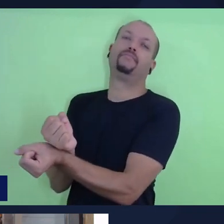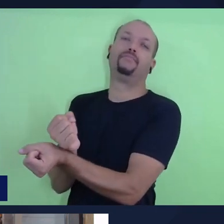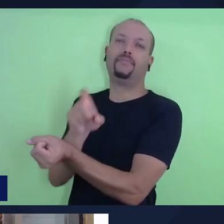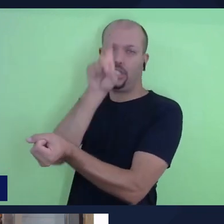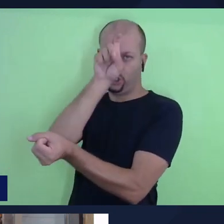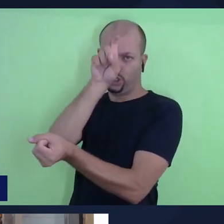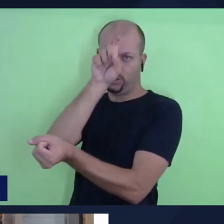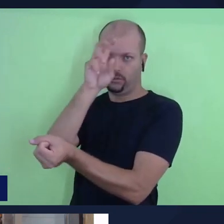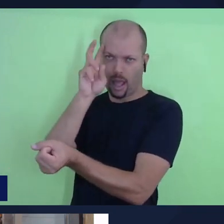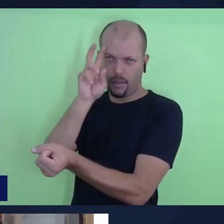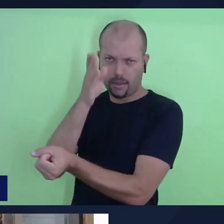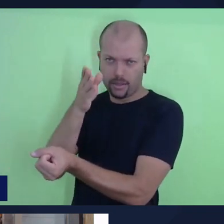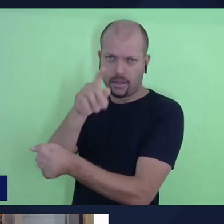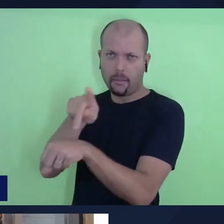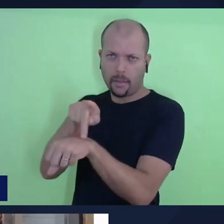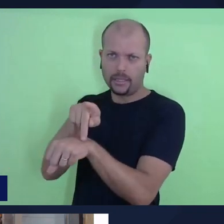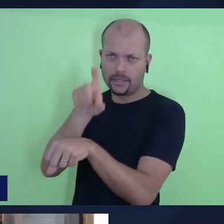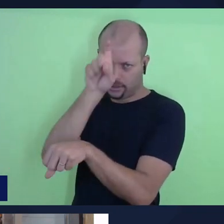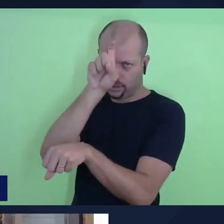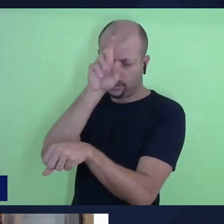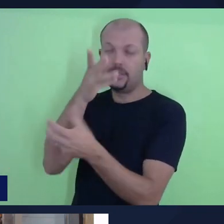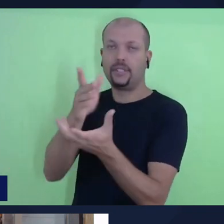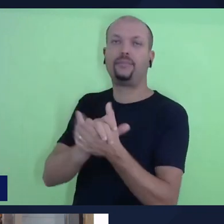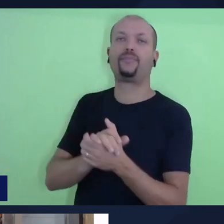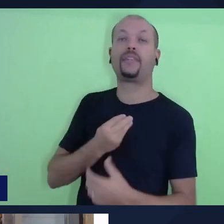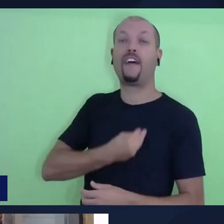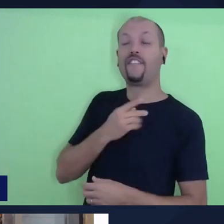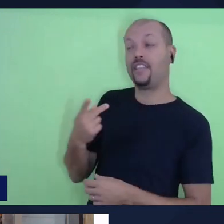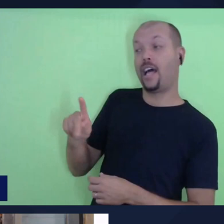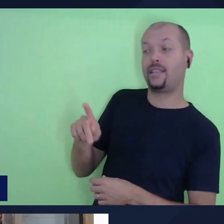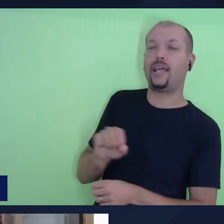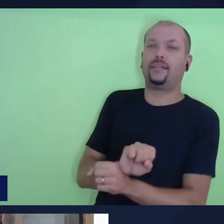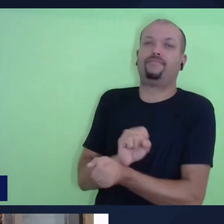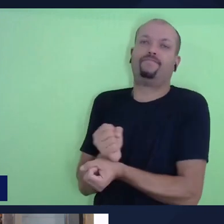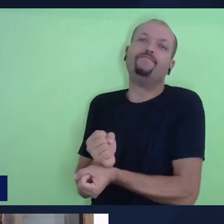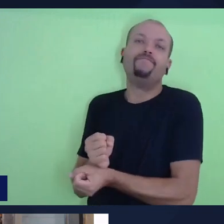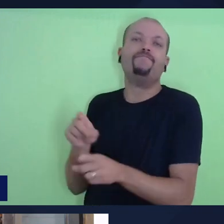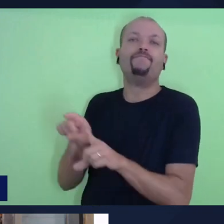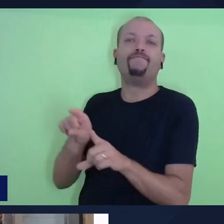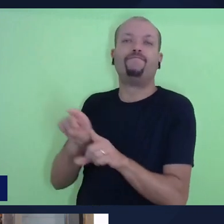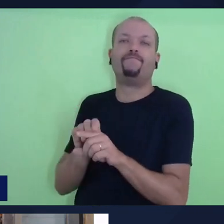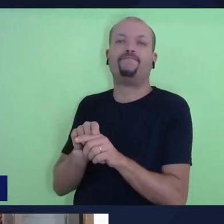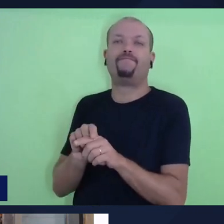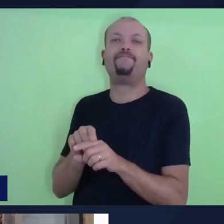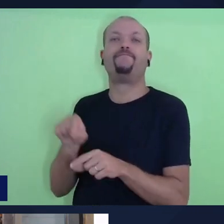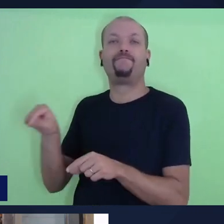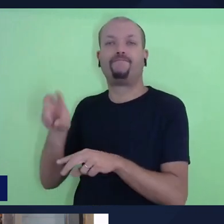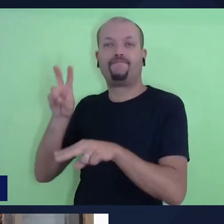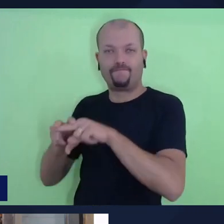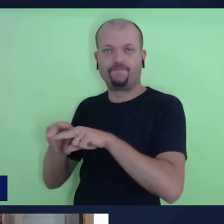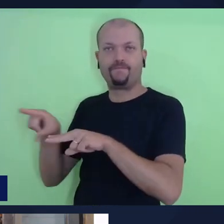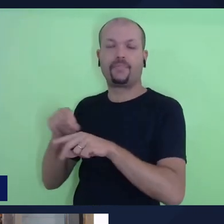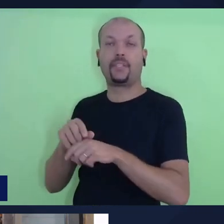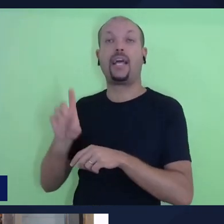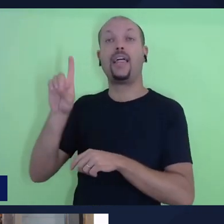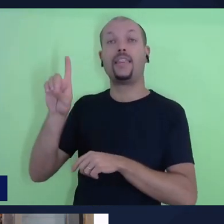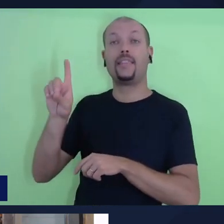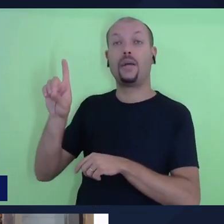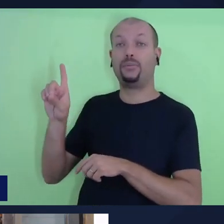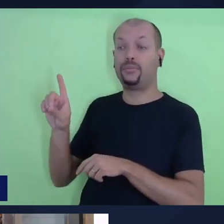na sua vida como escravo, depois como prisioneiro, é dito que aonde Deus estava, onde ele estava, Deus